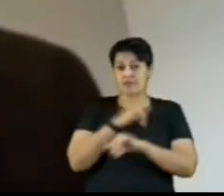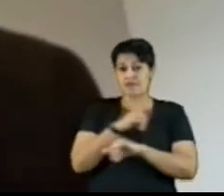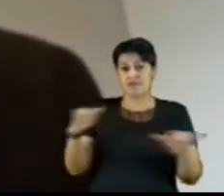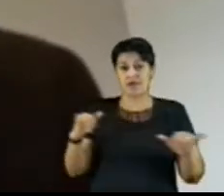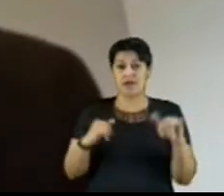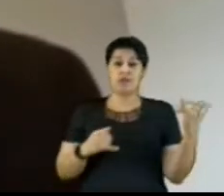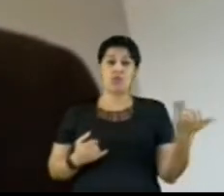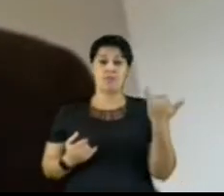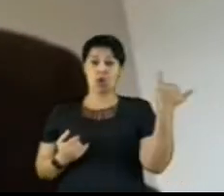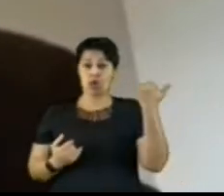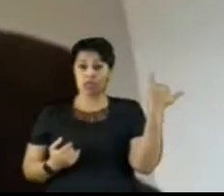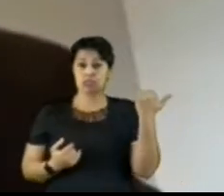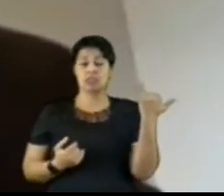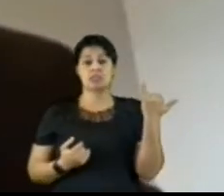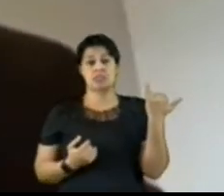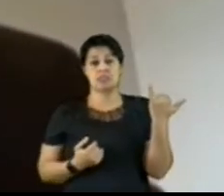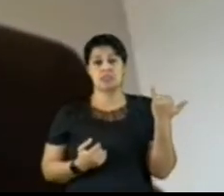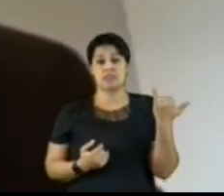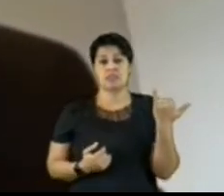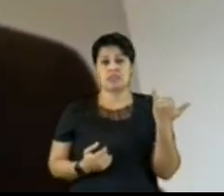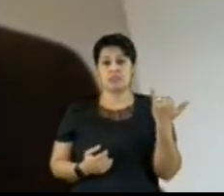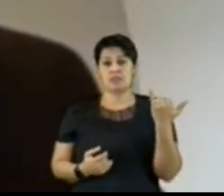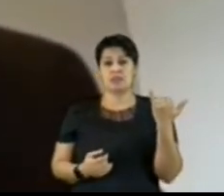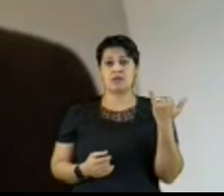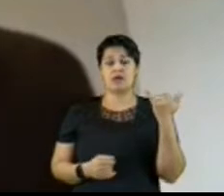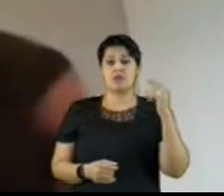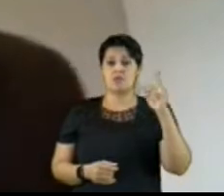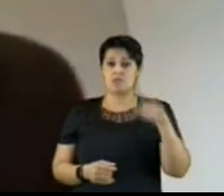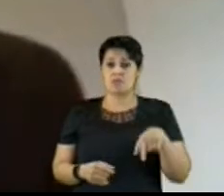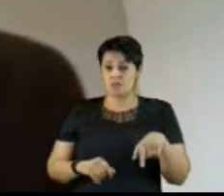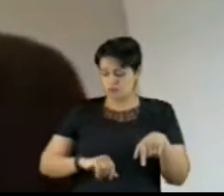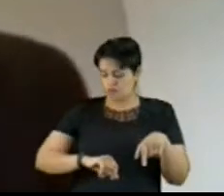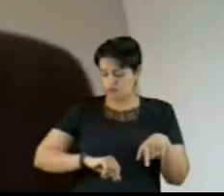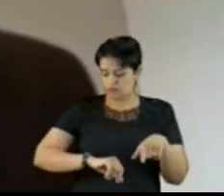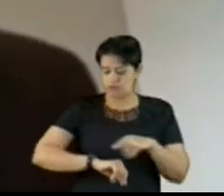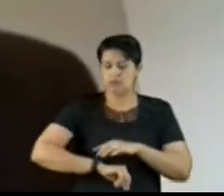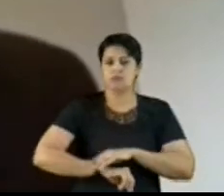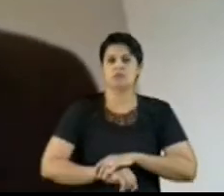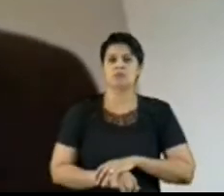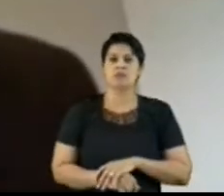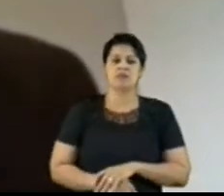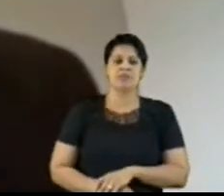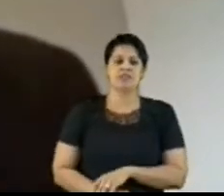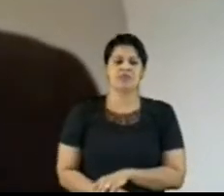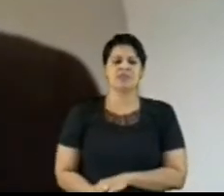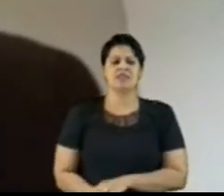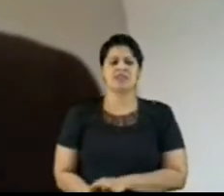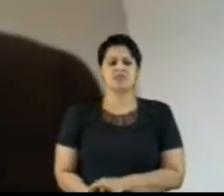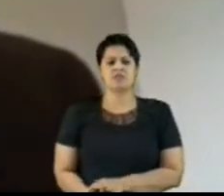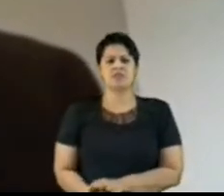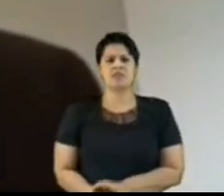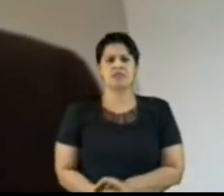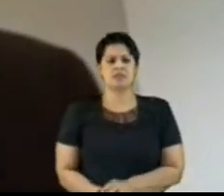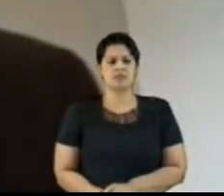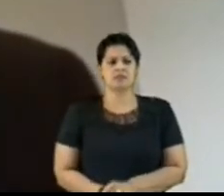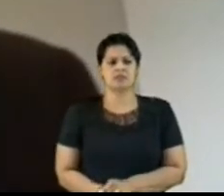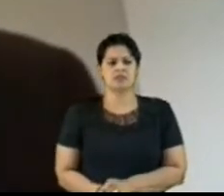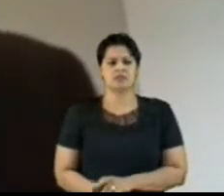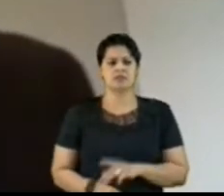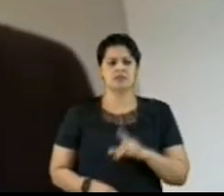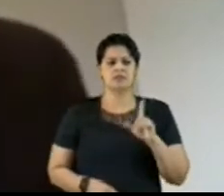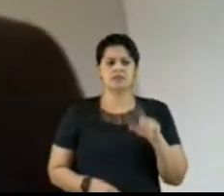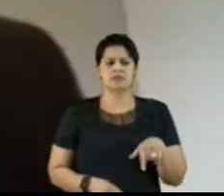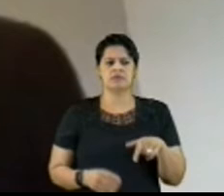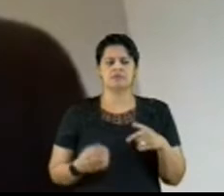da adoção do que chamei desde o início de patamar tecnológico, que vai muito além da